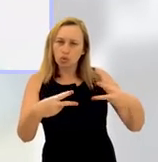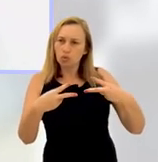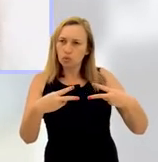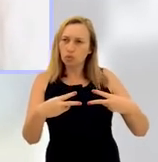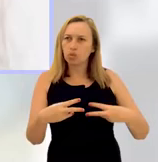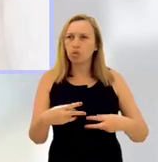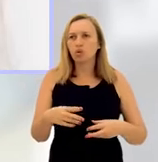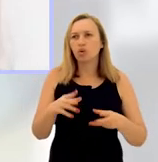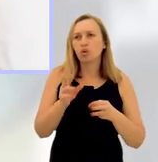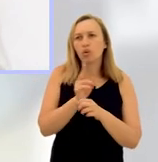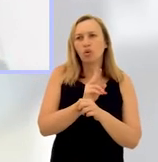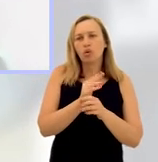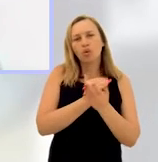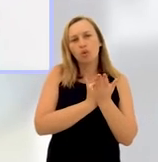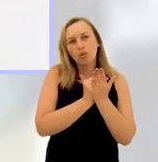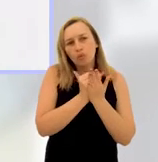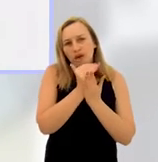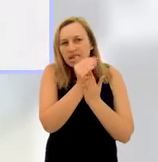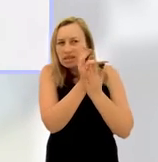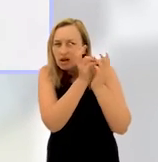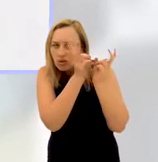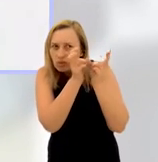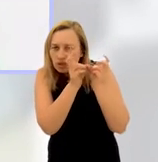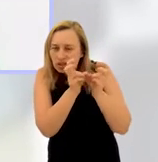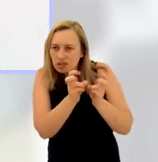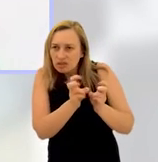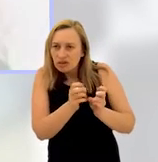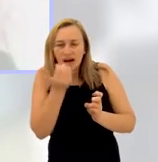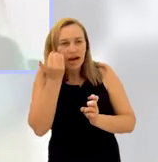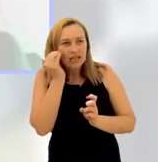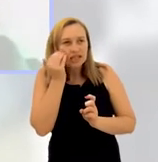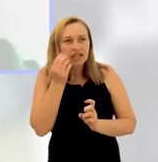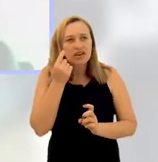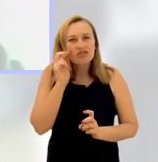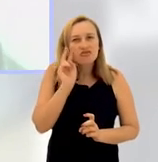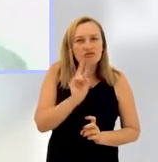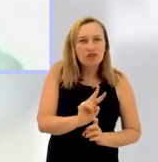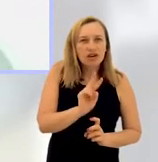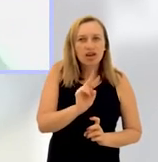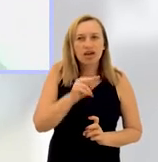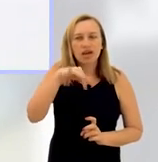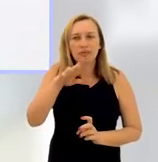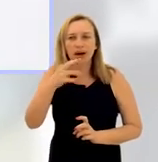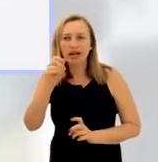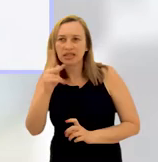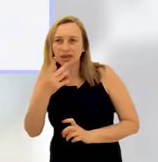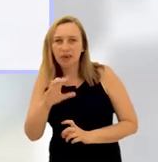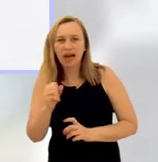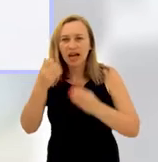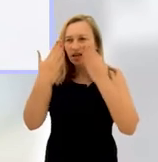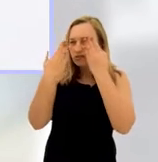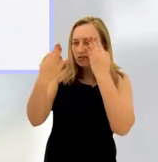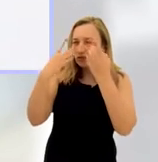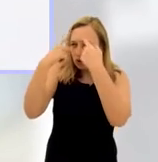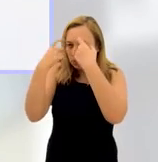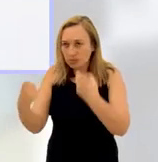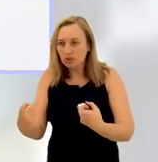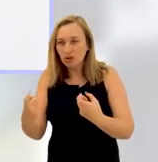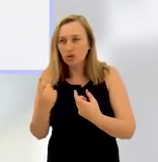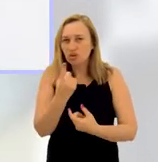que começa a tatear o Maria da Penha e vê que, como eu disse, aquela violência